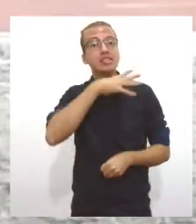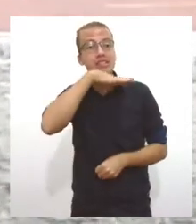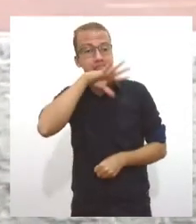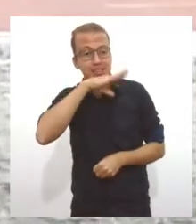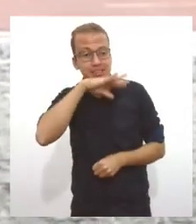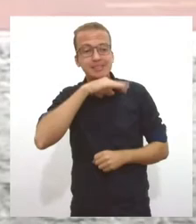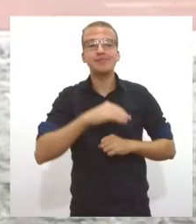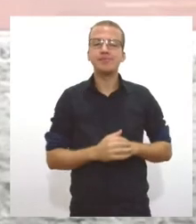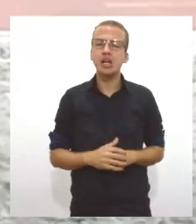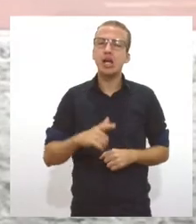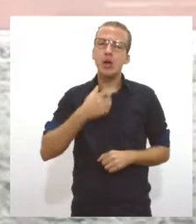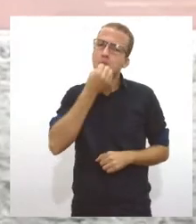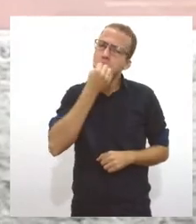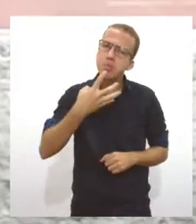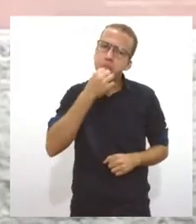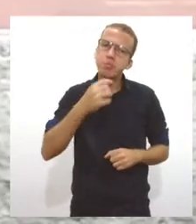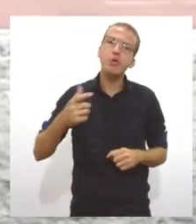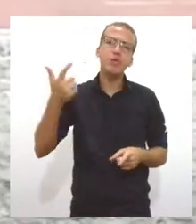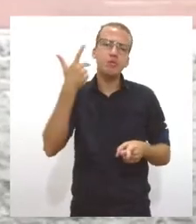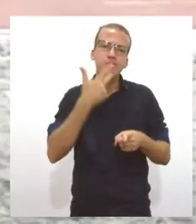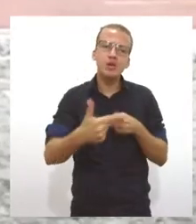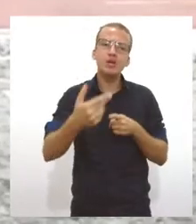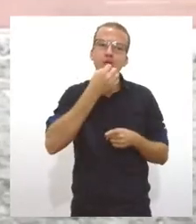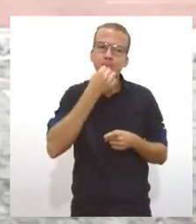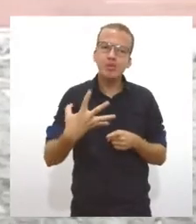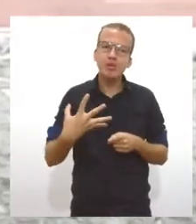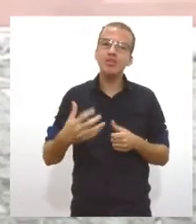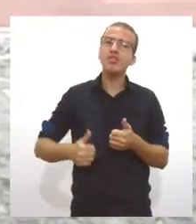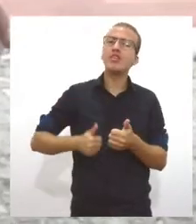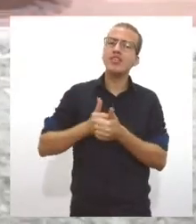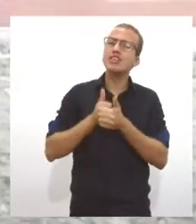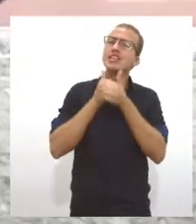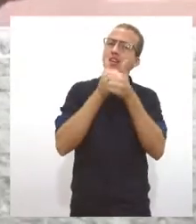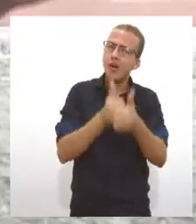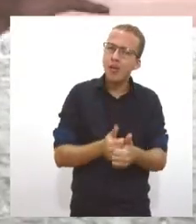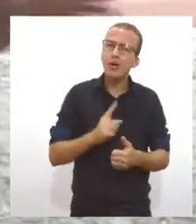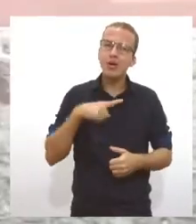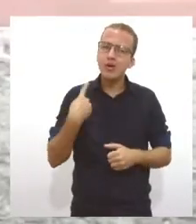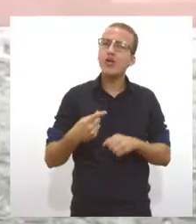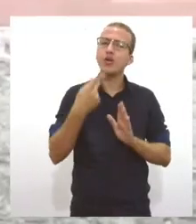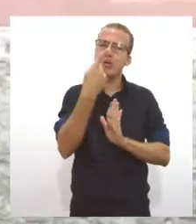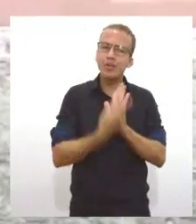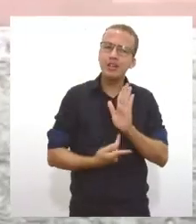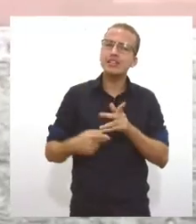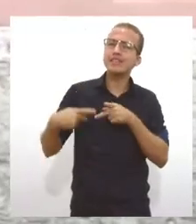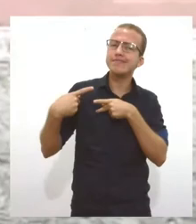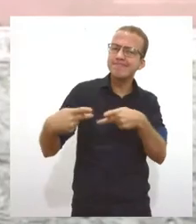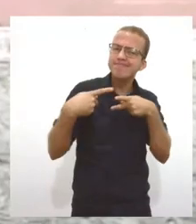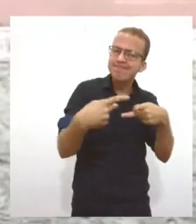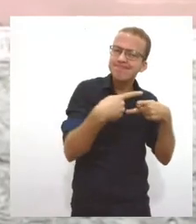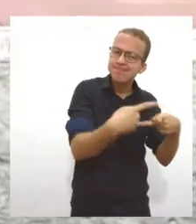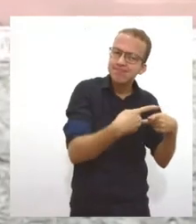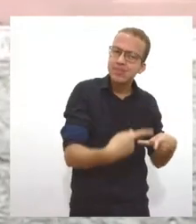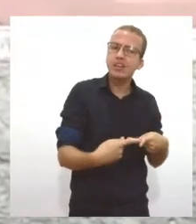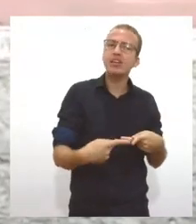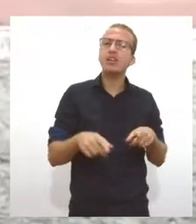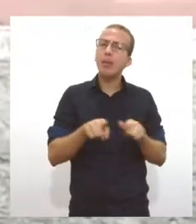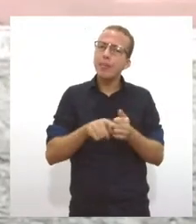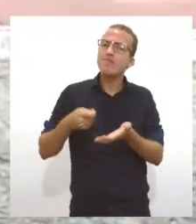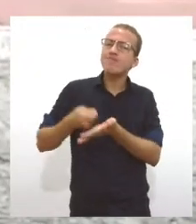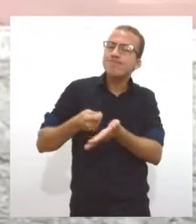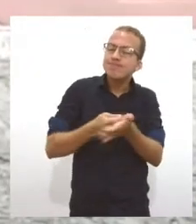uma conquista muito boa, até porque vocês acompanharam a trajetória, né? A gente visitou todos os gabinetes, ficou no pé, falou da